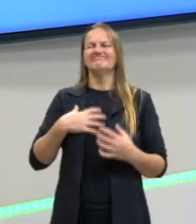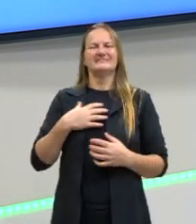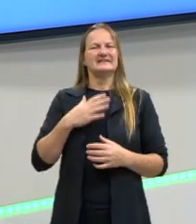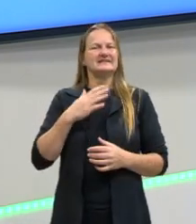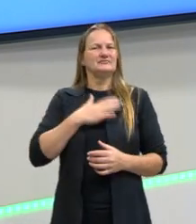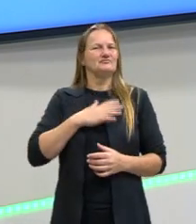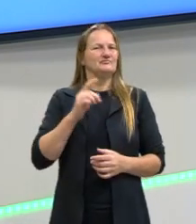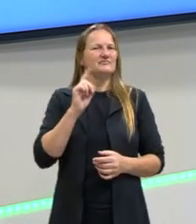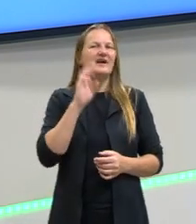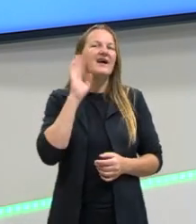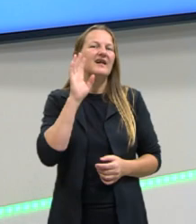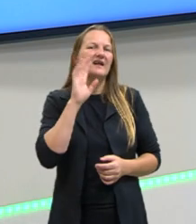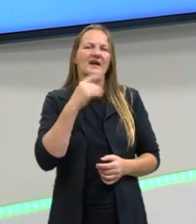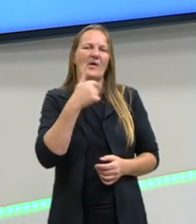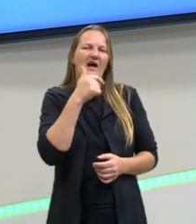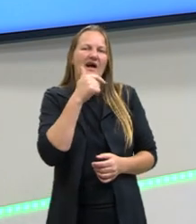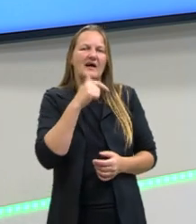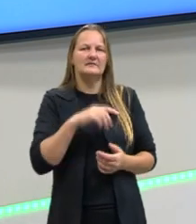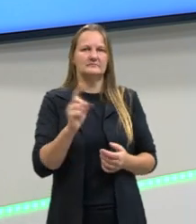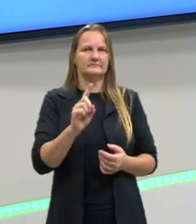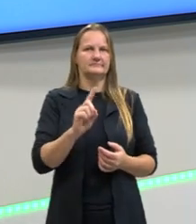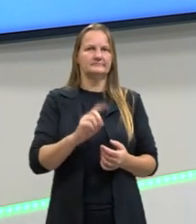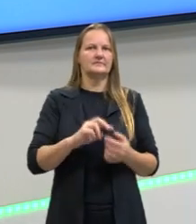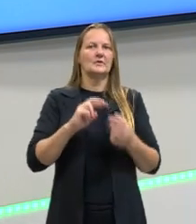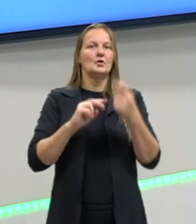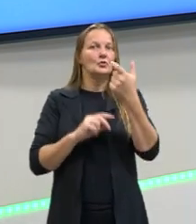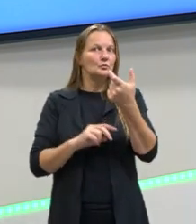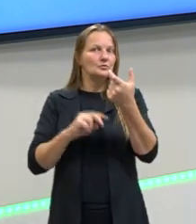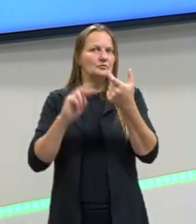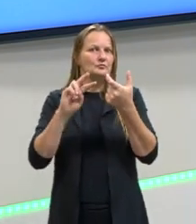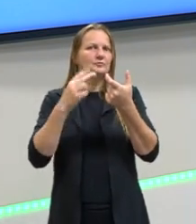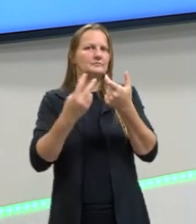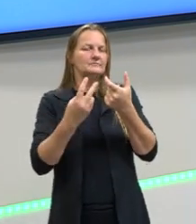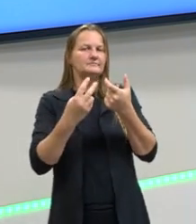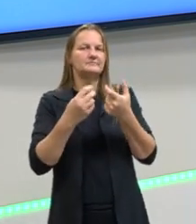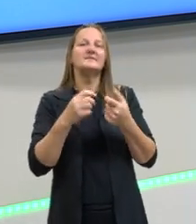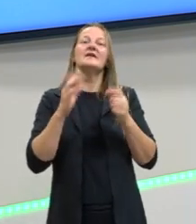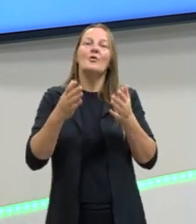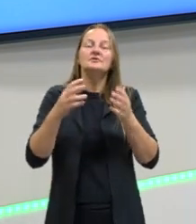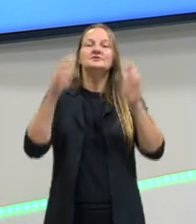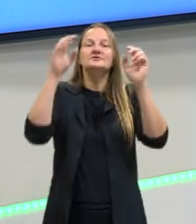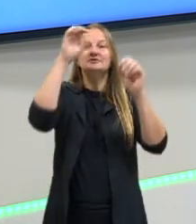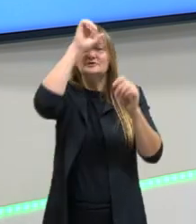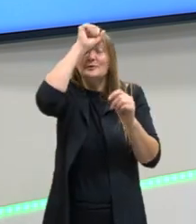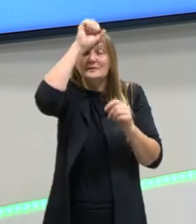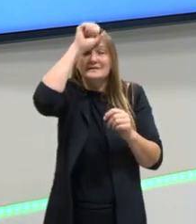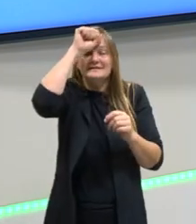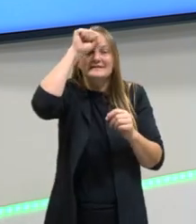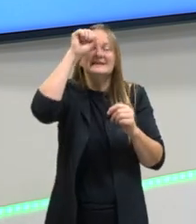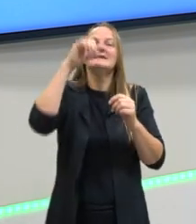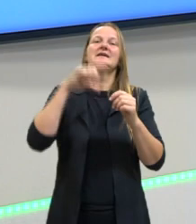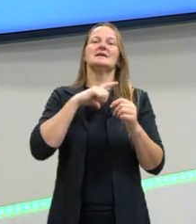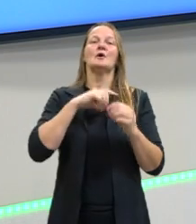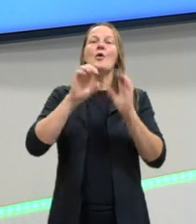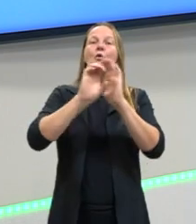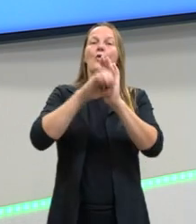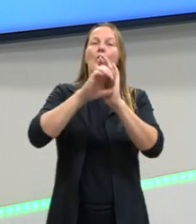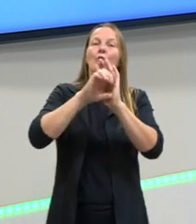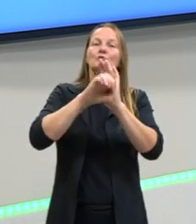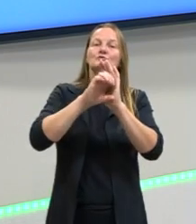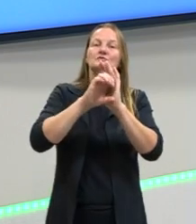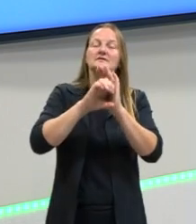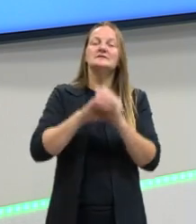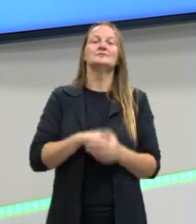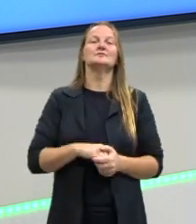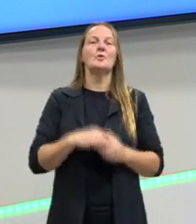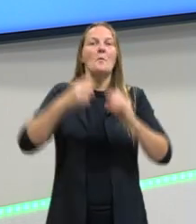muita graça. Mas o duplo sentido e a ironia, que a gente vai trabalhar também nessa aula, são conceitos que eles são muito mais